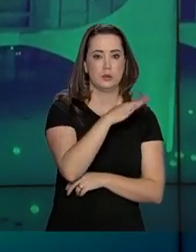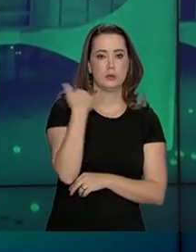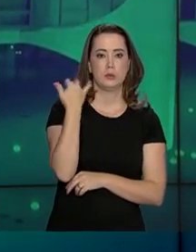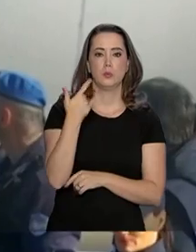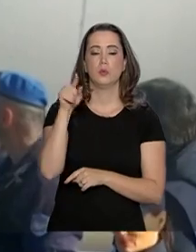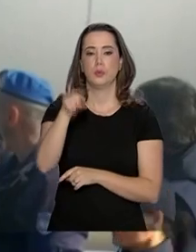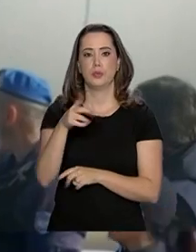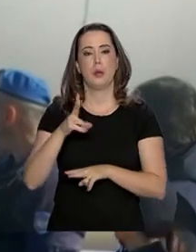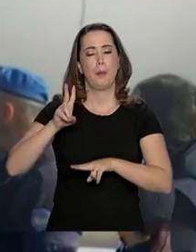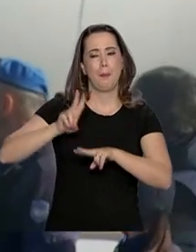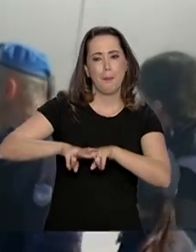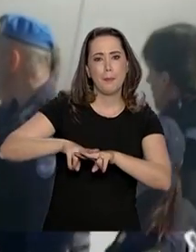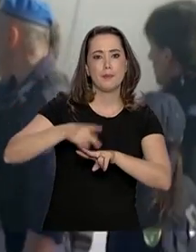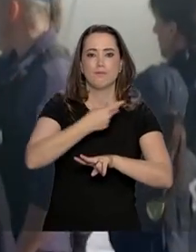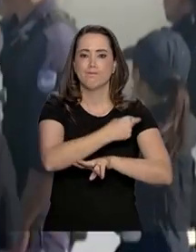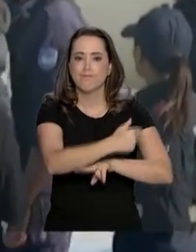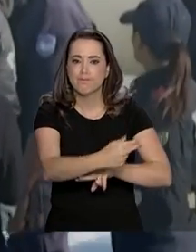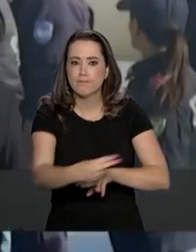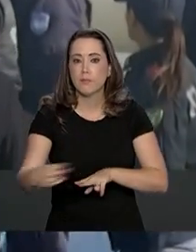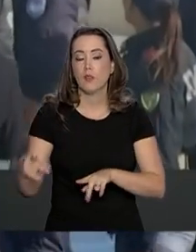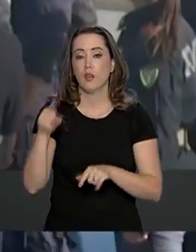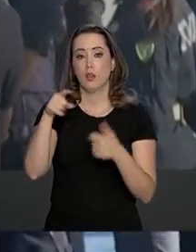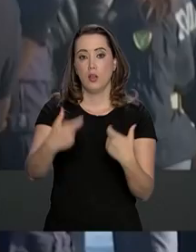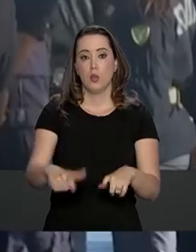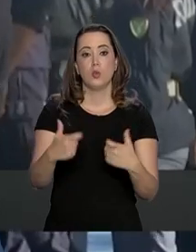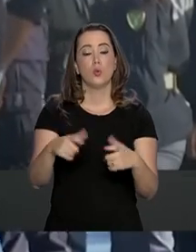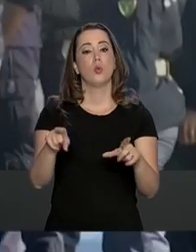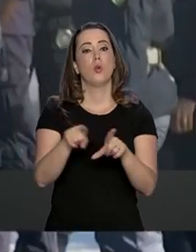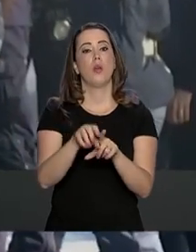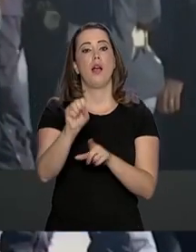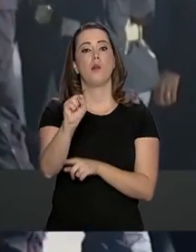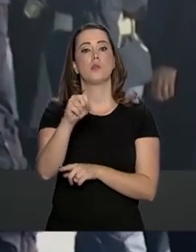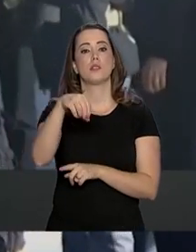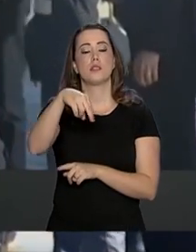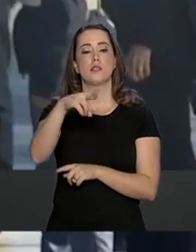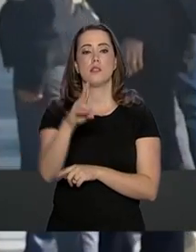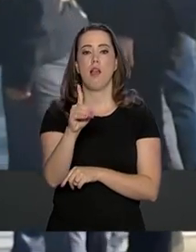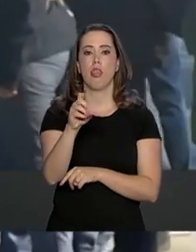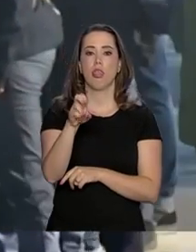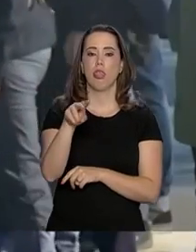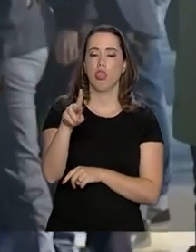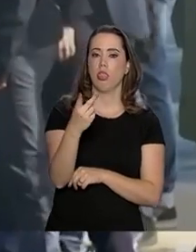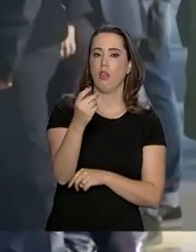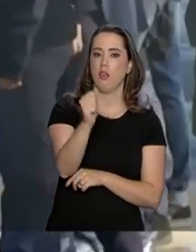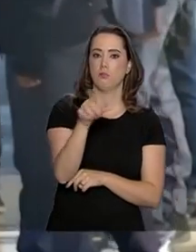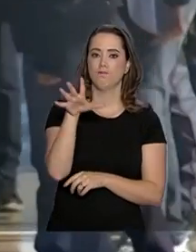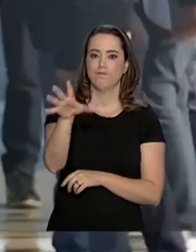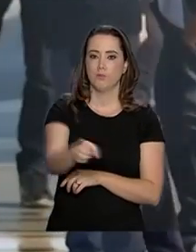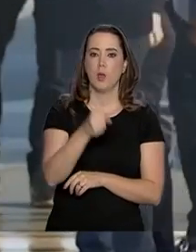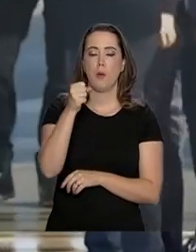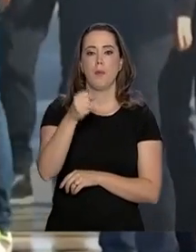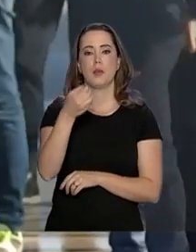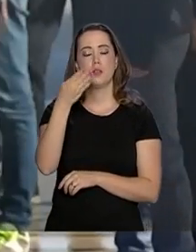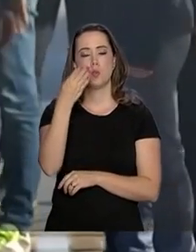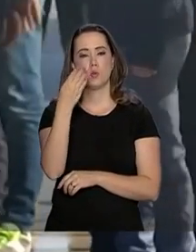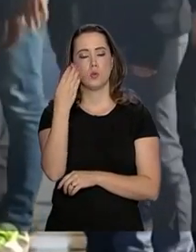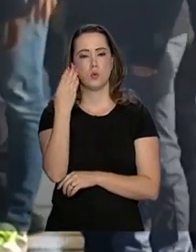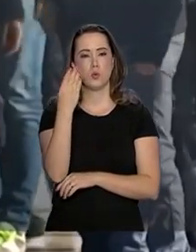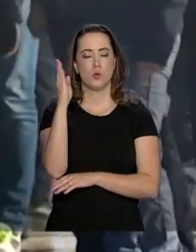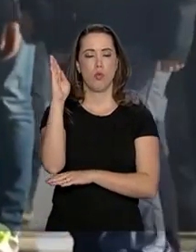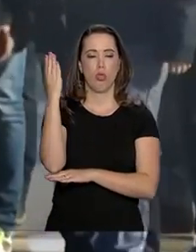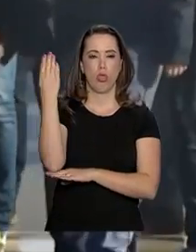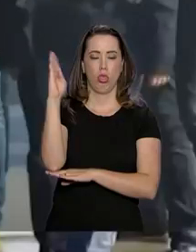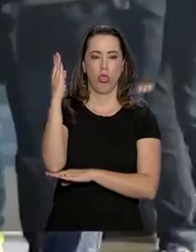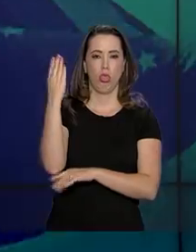de prisão perpétua em um presídio na Sardenha. Ele foi capturado na Bolívia no último sábado. O presidente